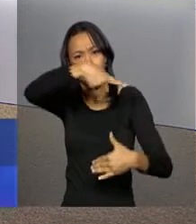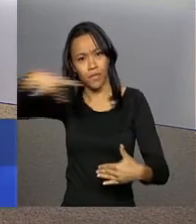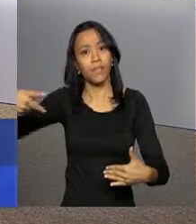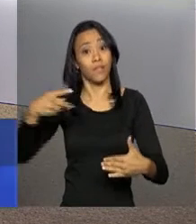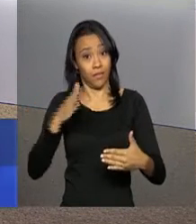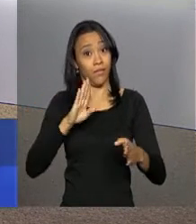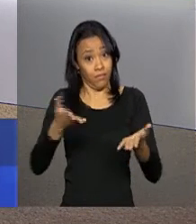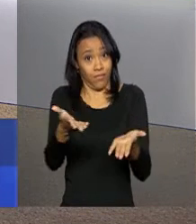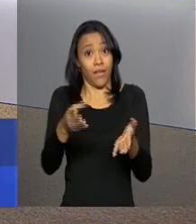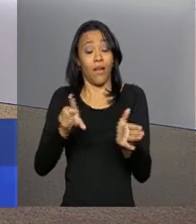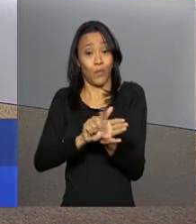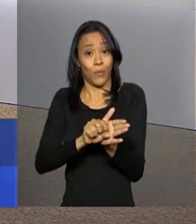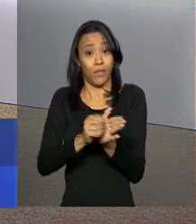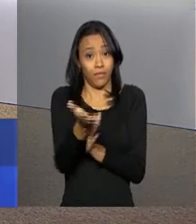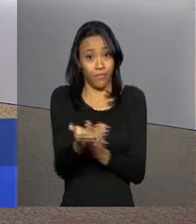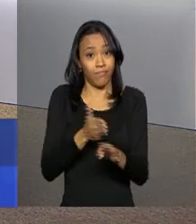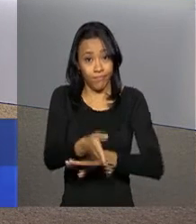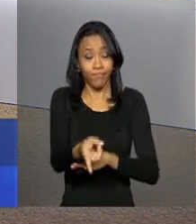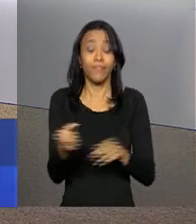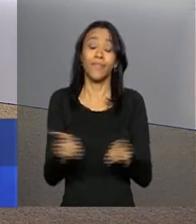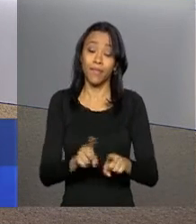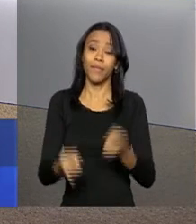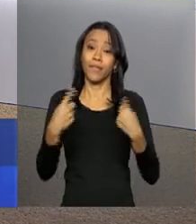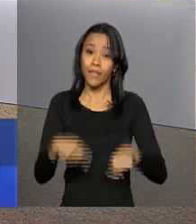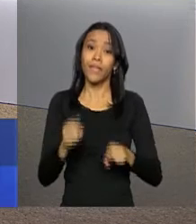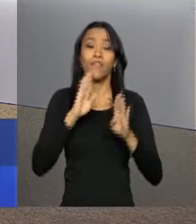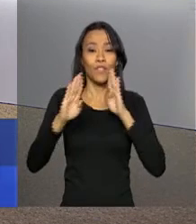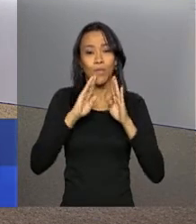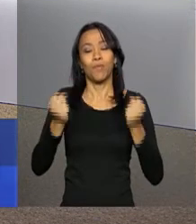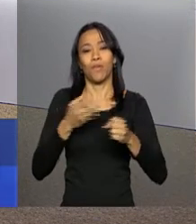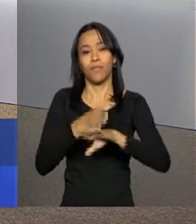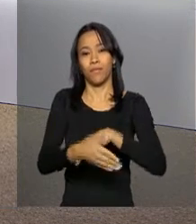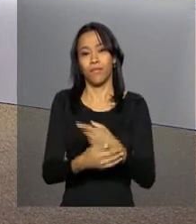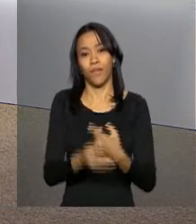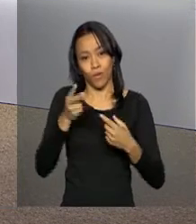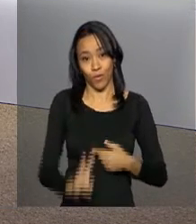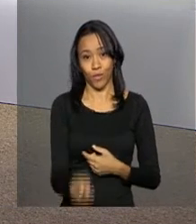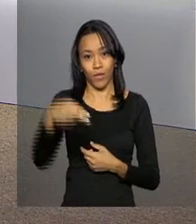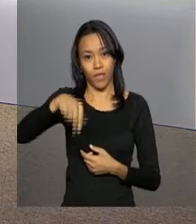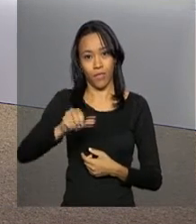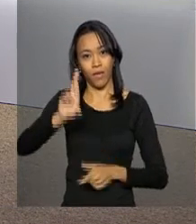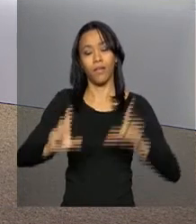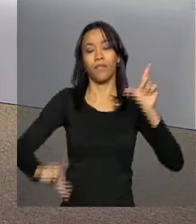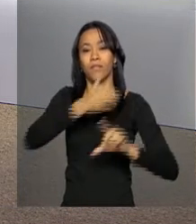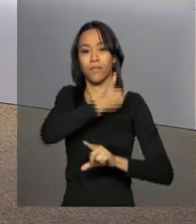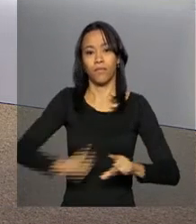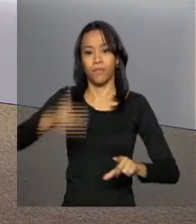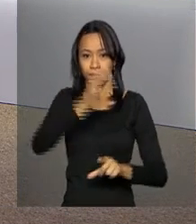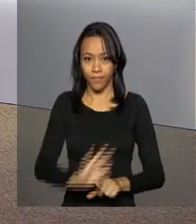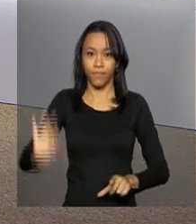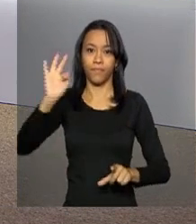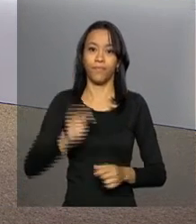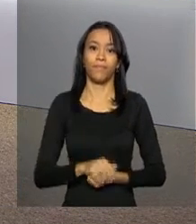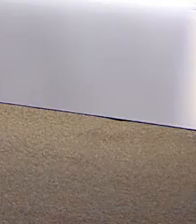redes sociais twitter.com.br tvnbr, facebook.com.br tvnbr. Continue com a gente, NBR, a TV do